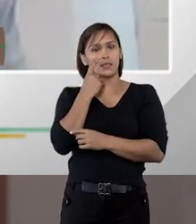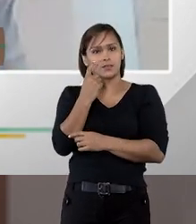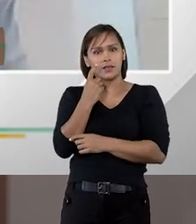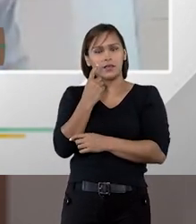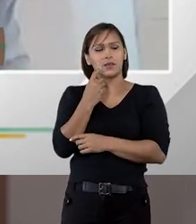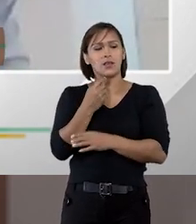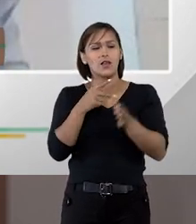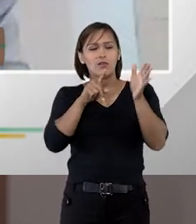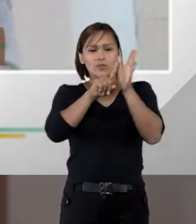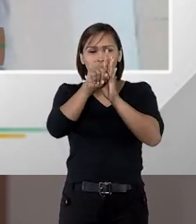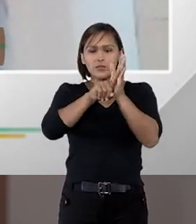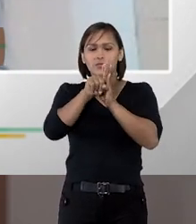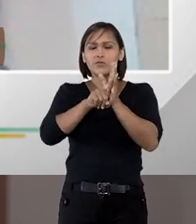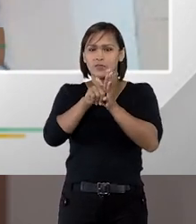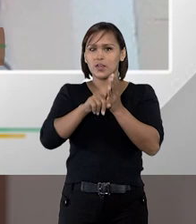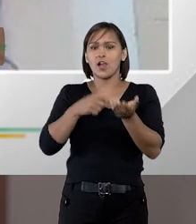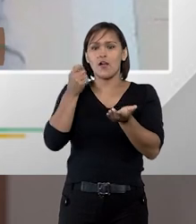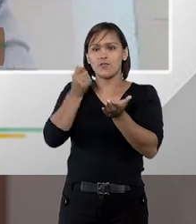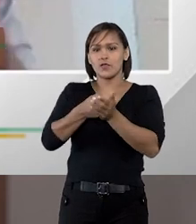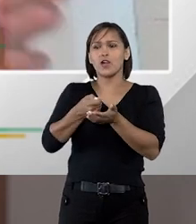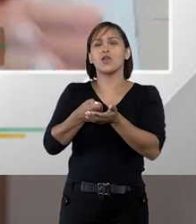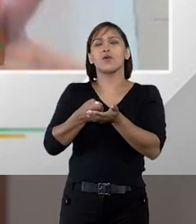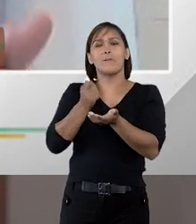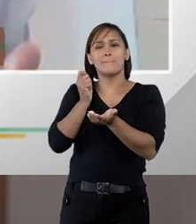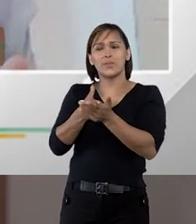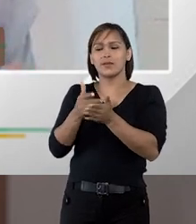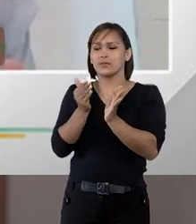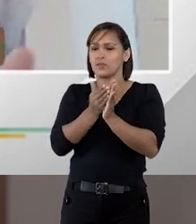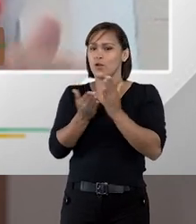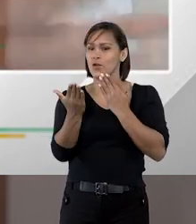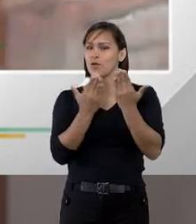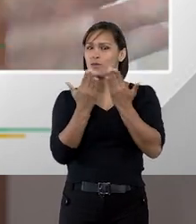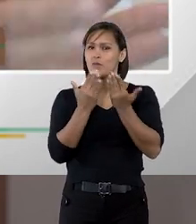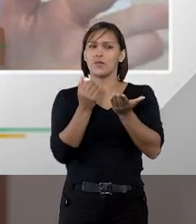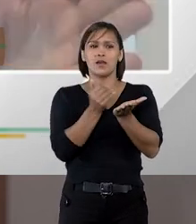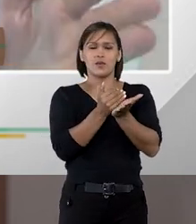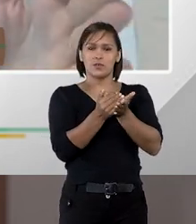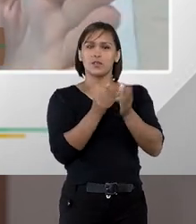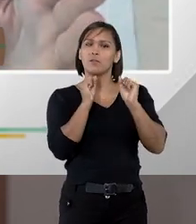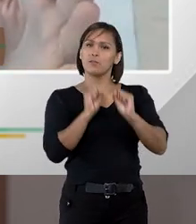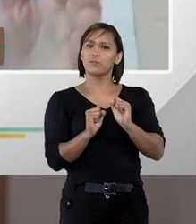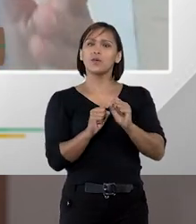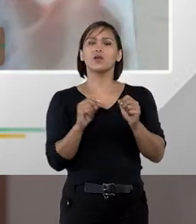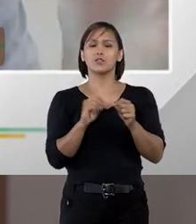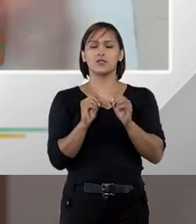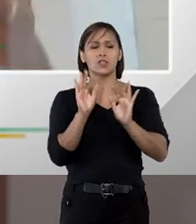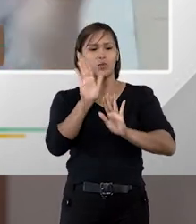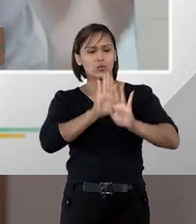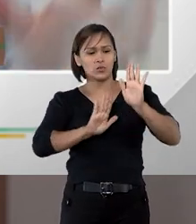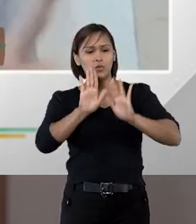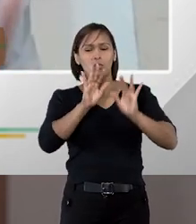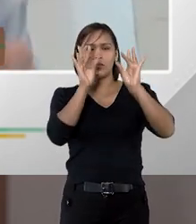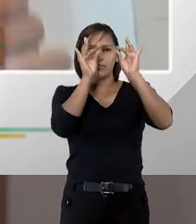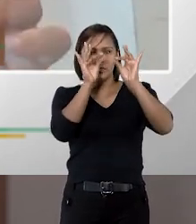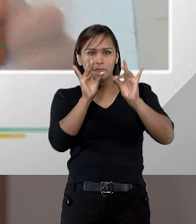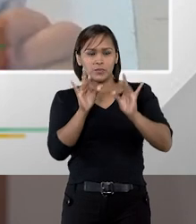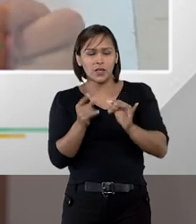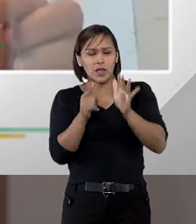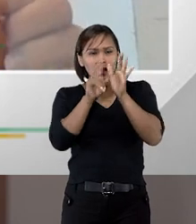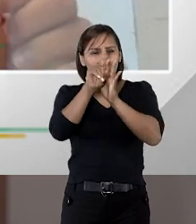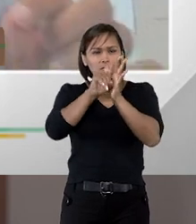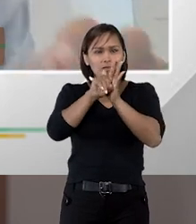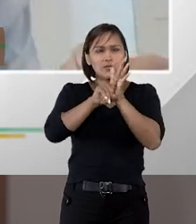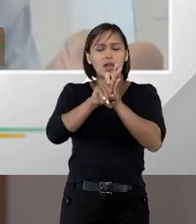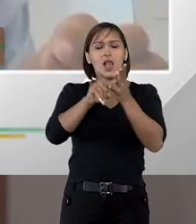interesse em checar o valor pago comparado com o valor inicial pode fazer isso com todo o cuidado do mundo